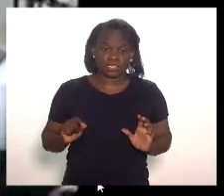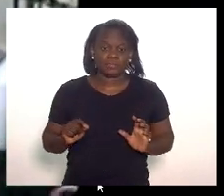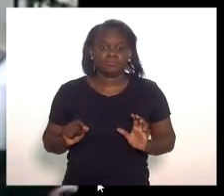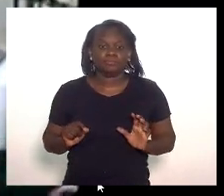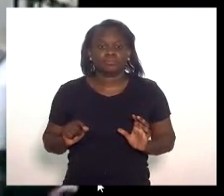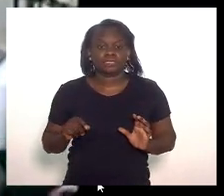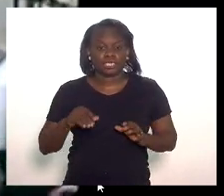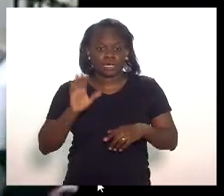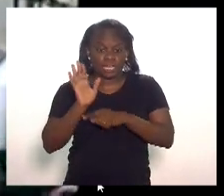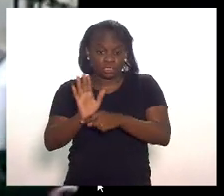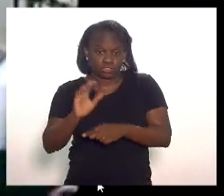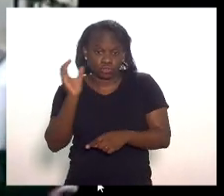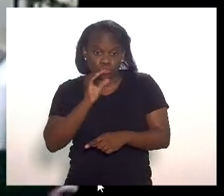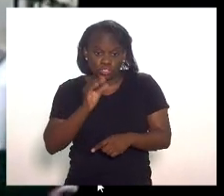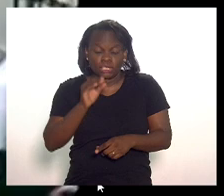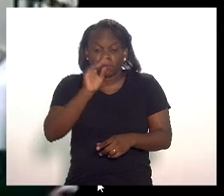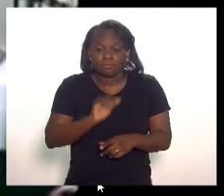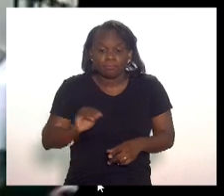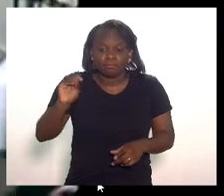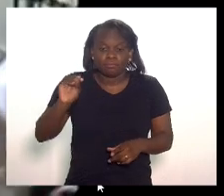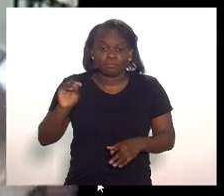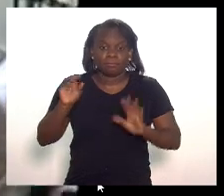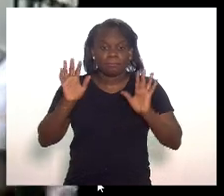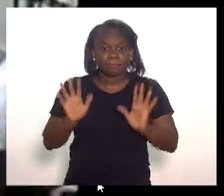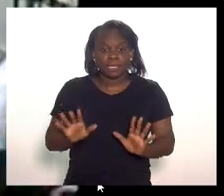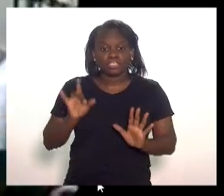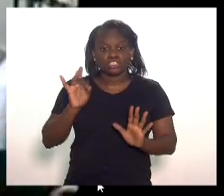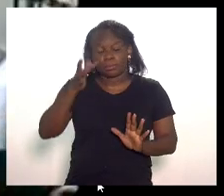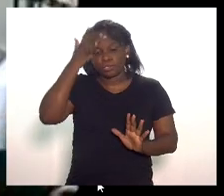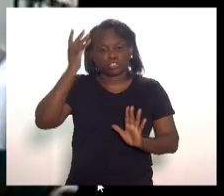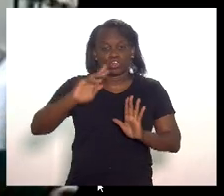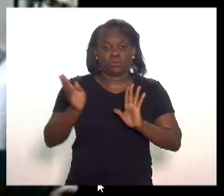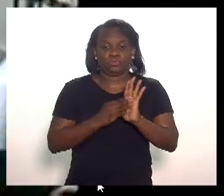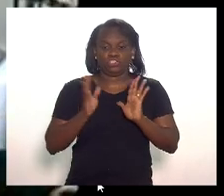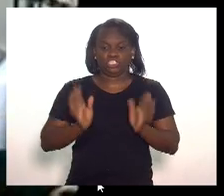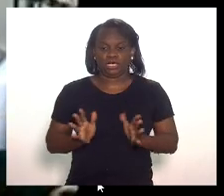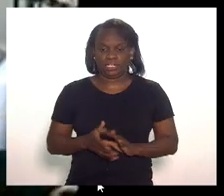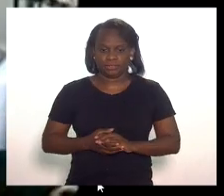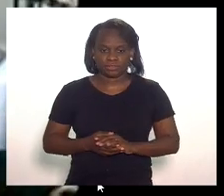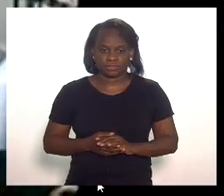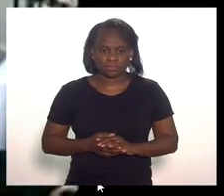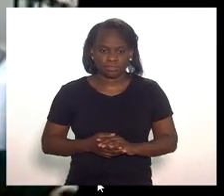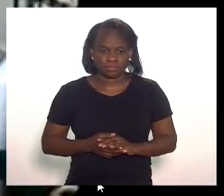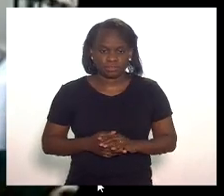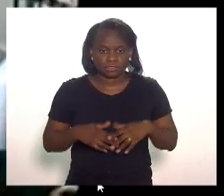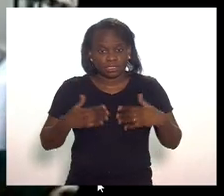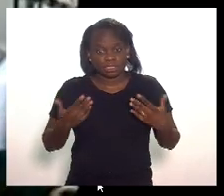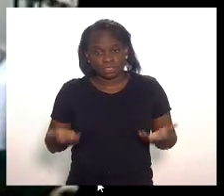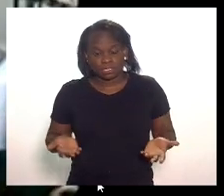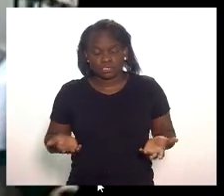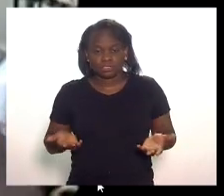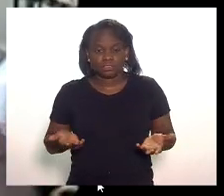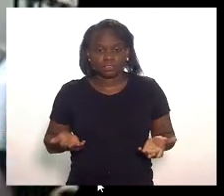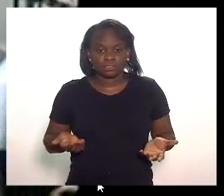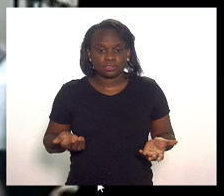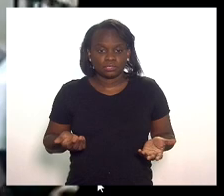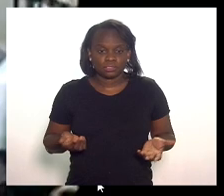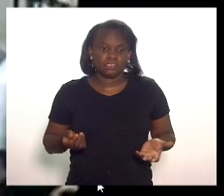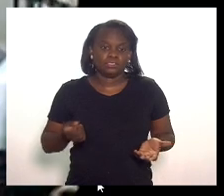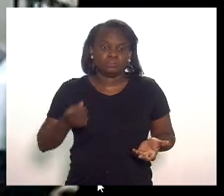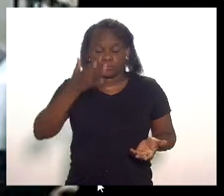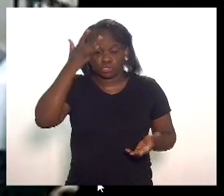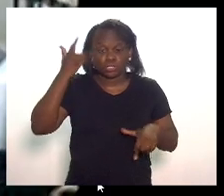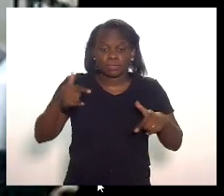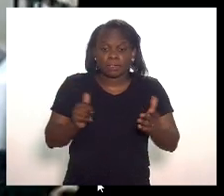auxílio emergencial está prorrogado mas só para quem já está cadastrado e aí os novos